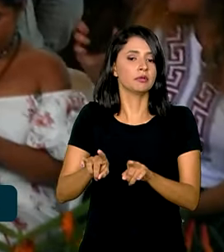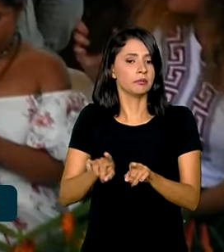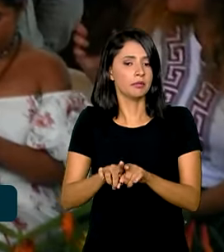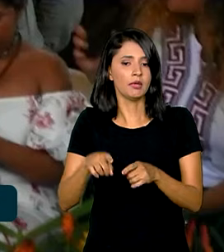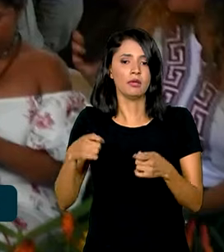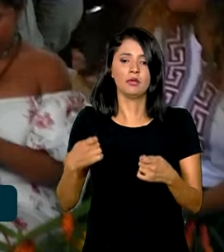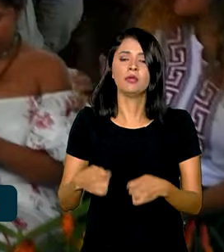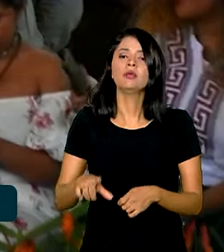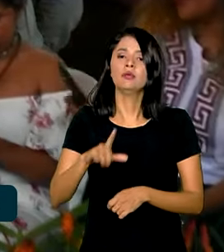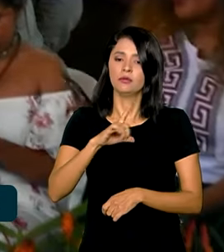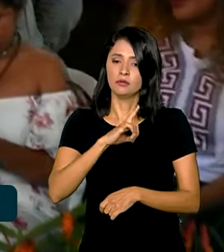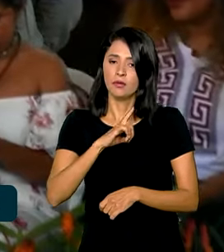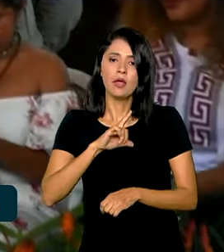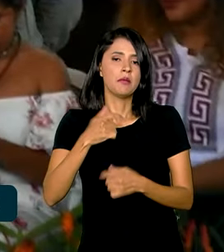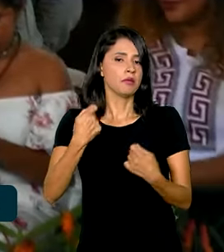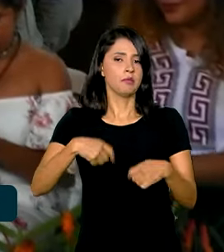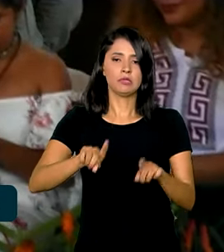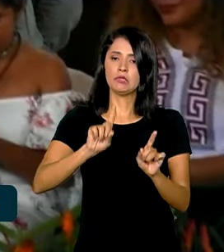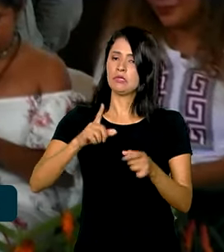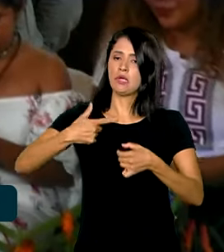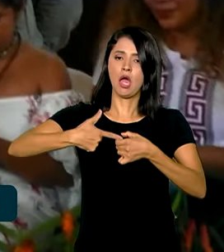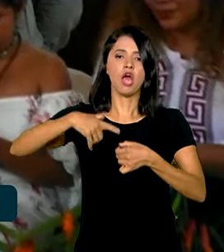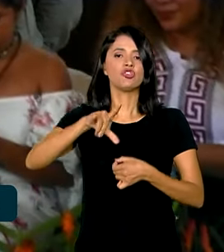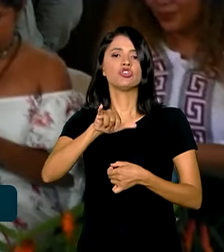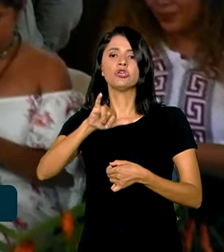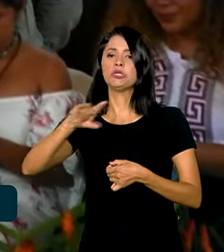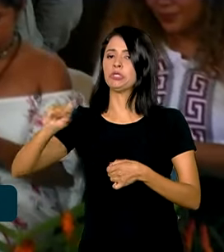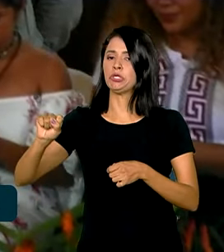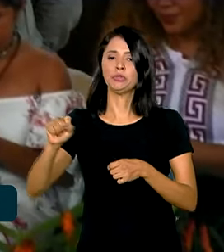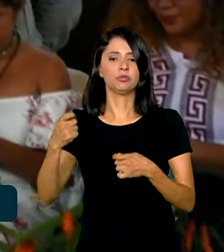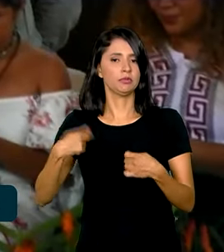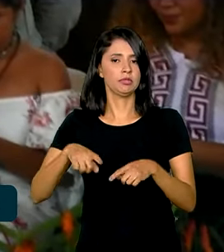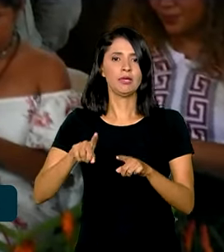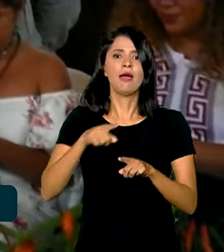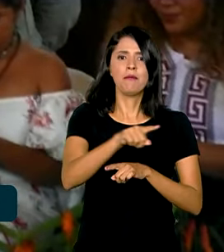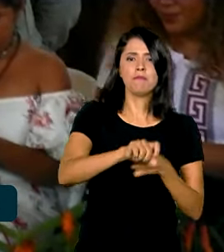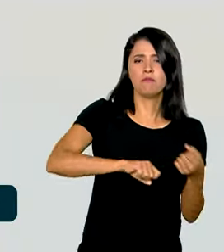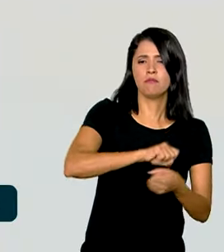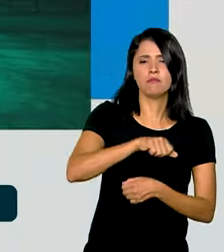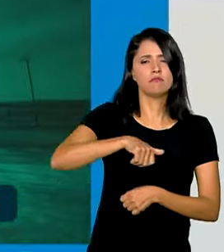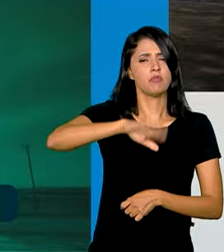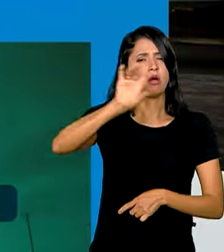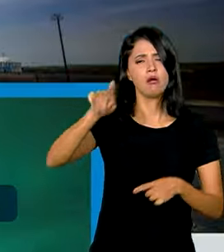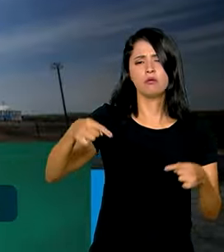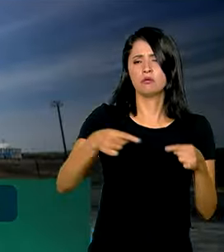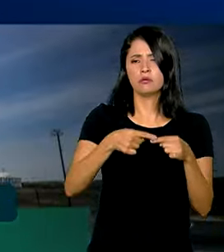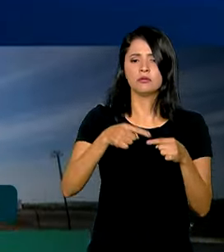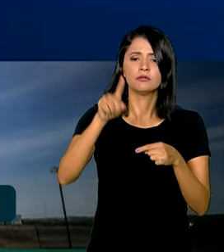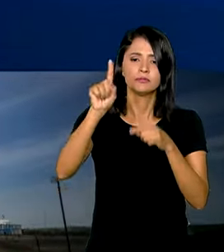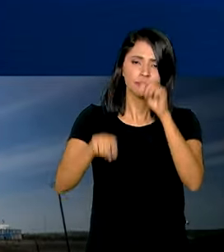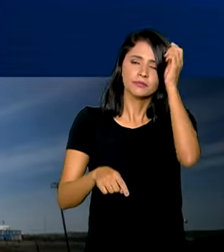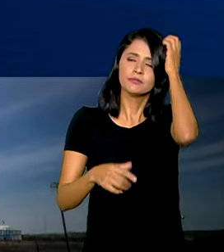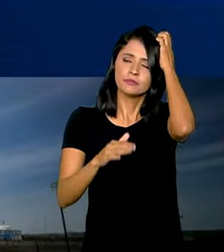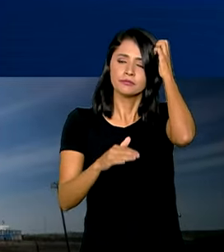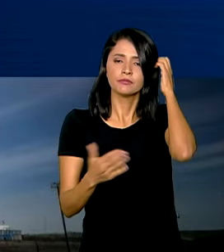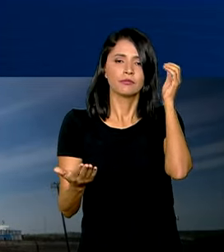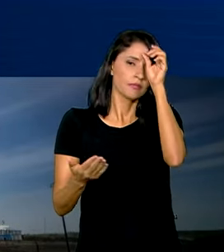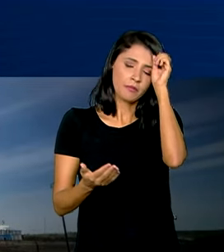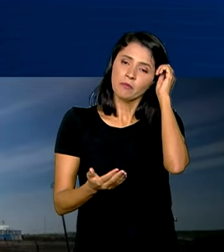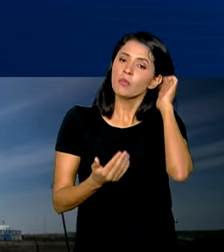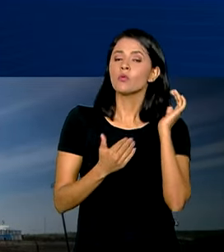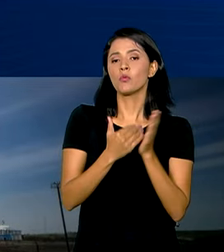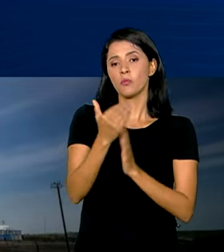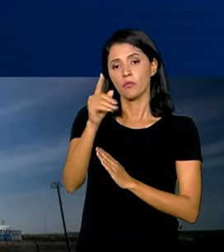de diesel e nem de energia muito mais sustentável. O programa Cisternas começou a ser